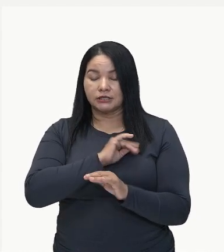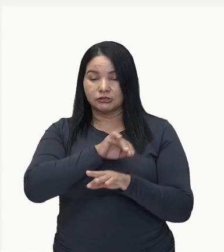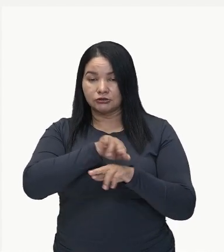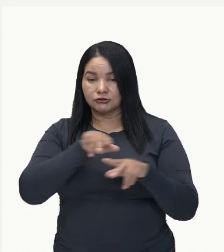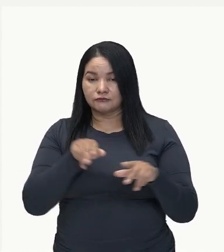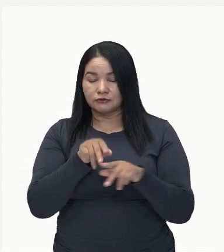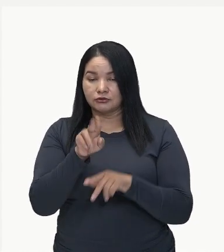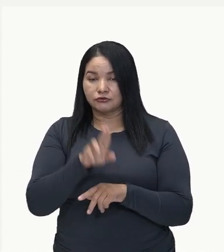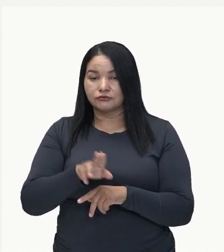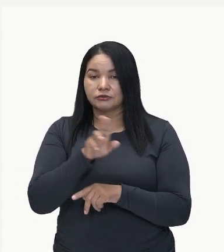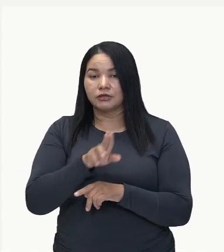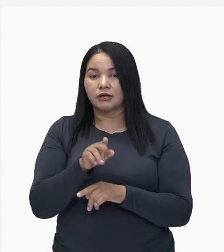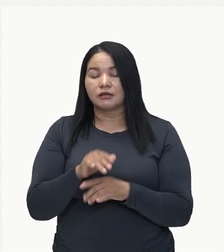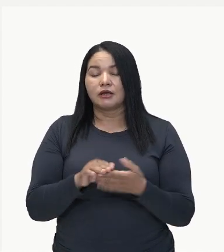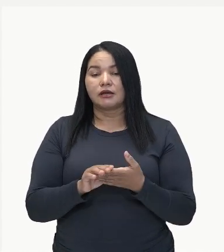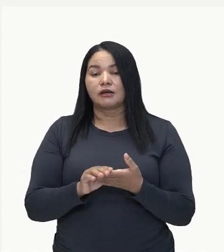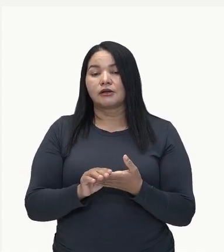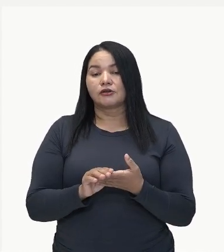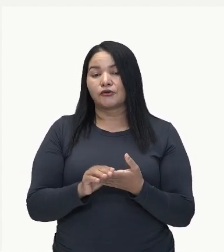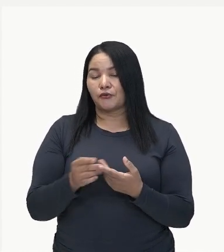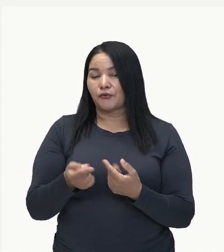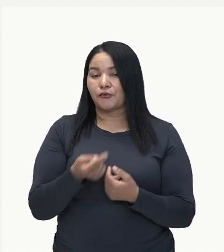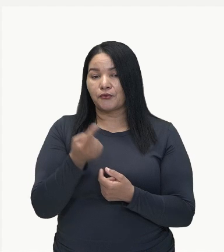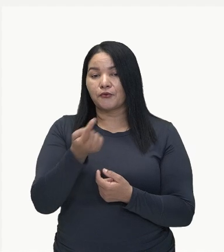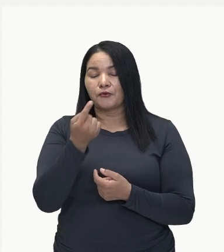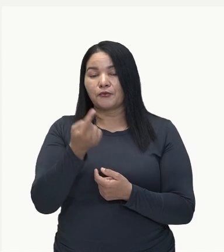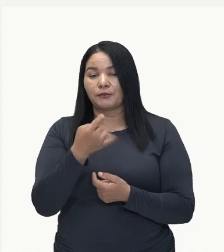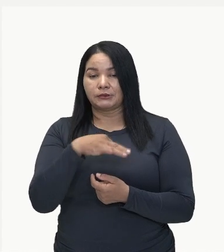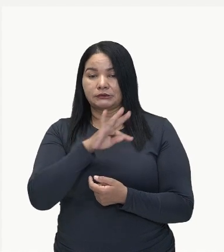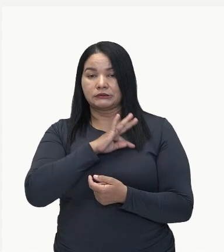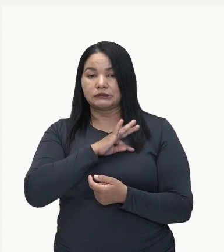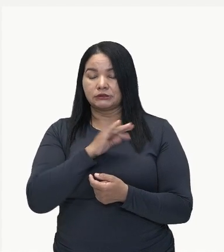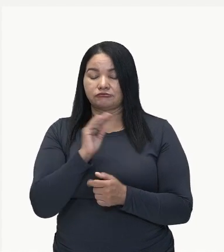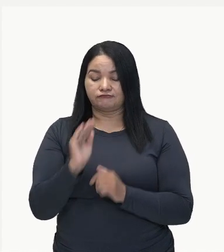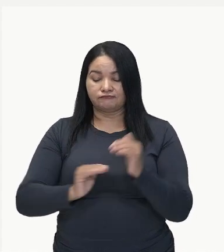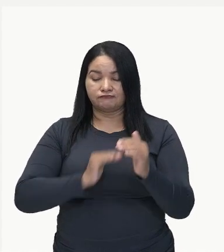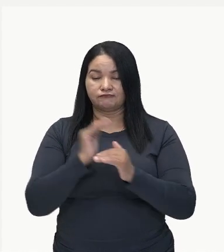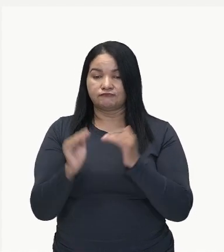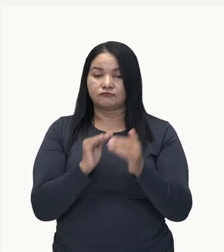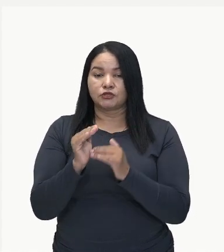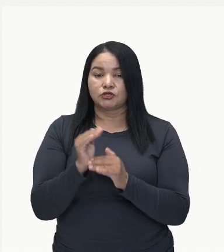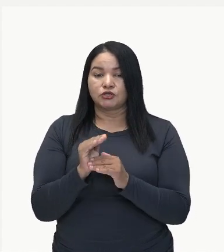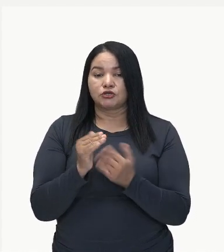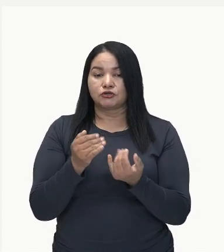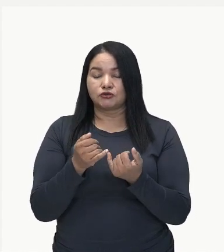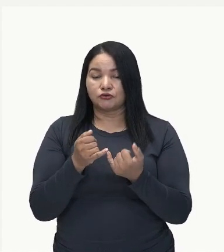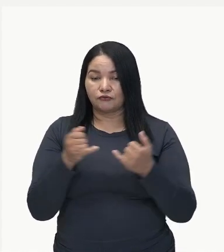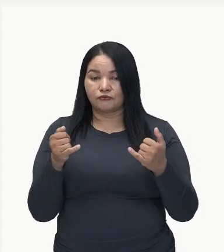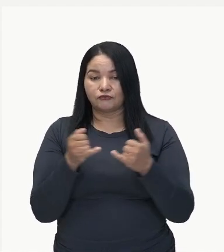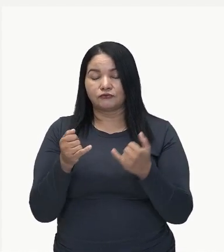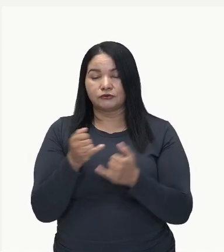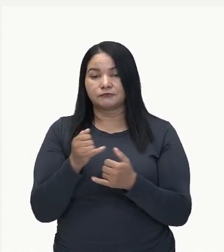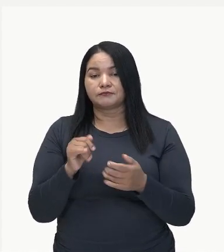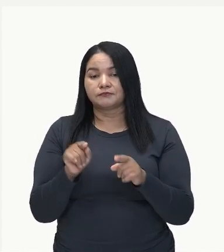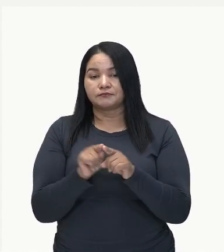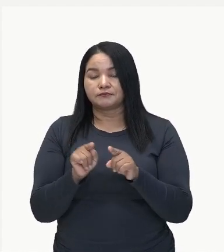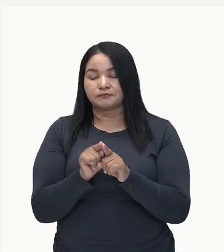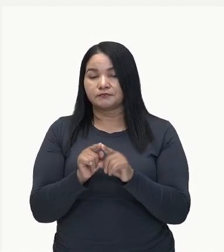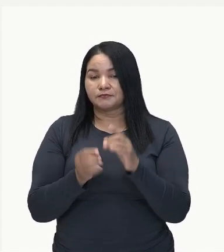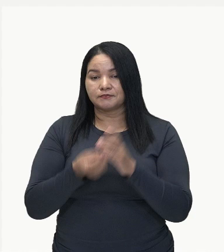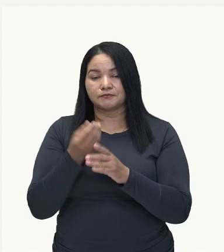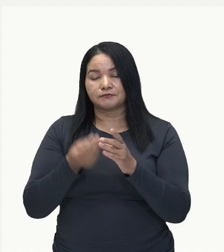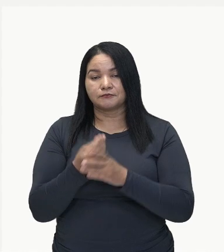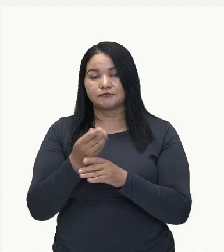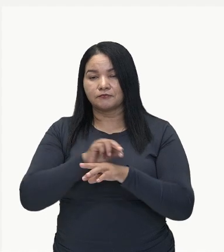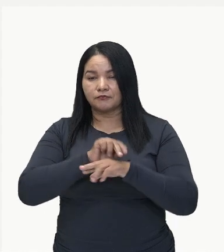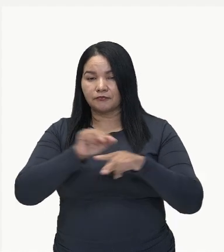avanços que a gente vai verificar é o desenvolvimento dessas fibras sintéticas. A gente ainda verifica que com o objetivo